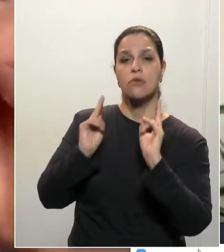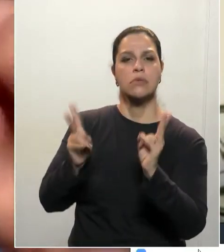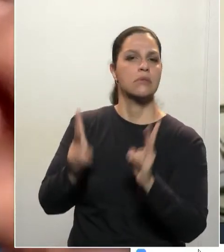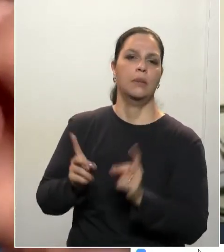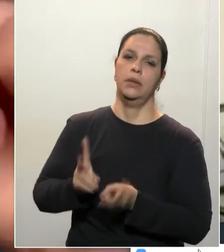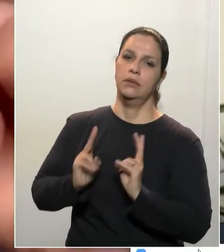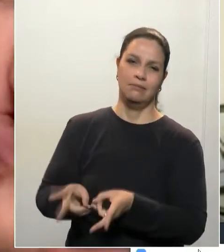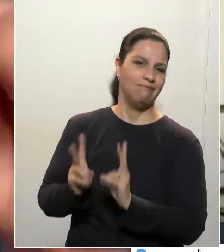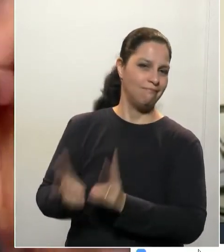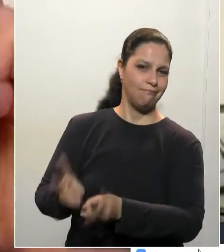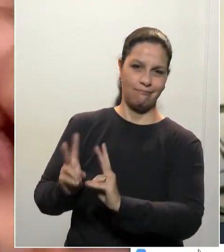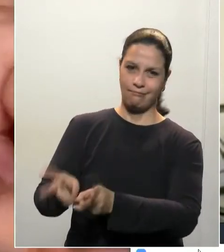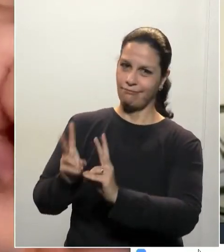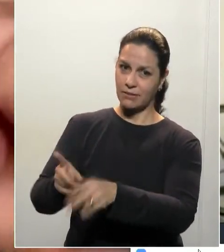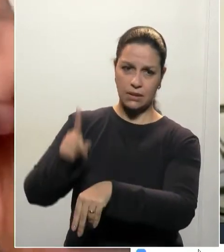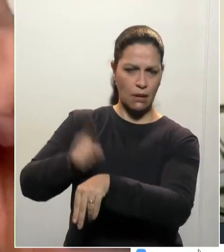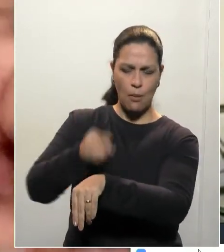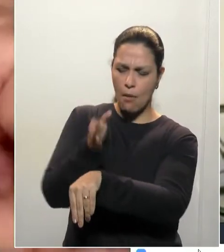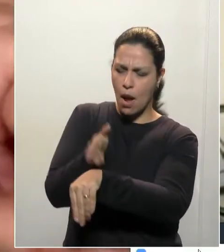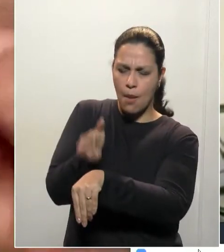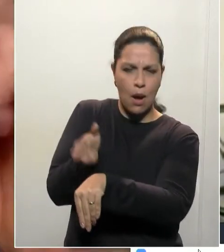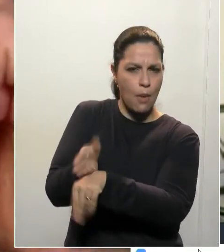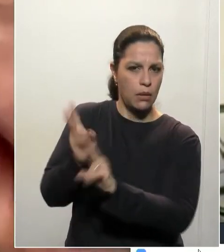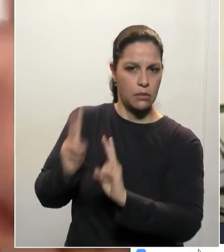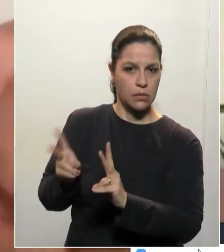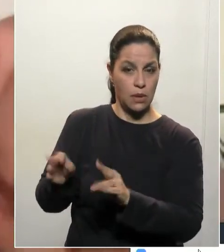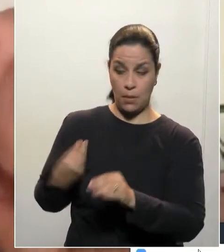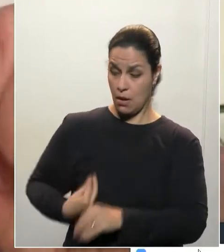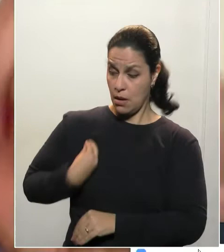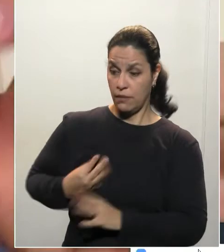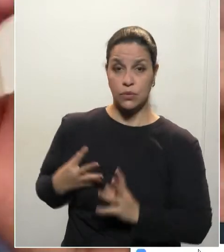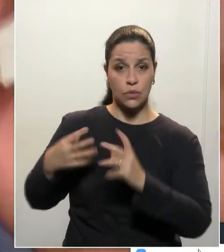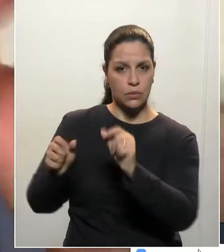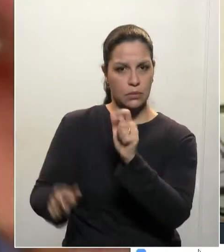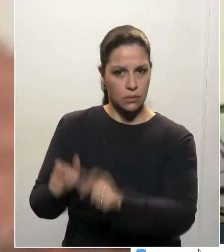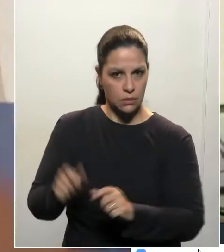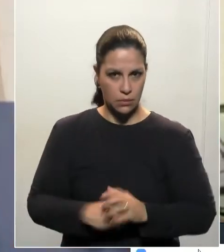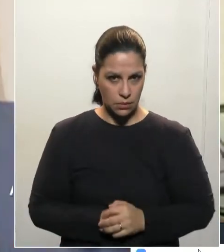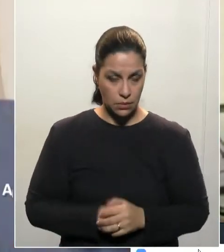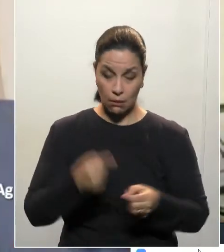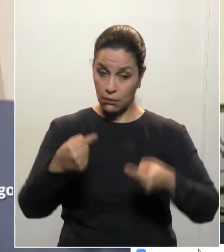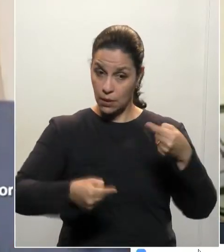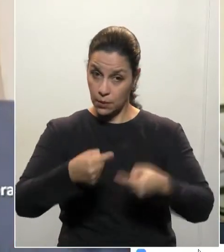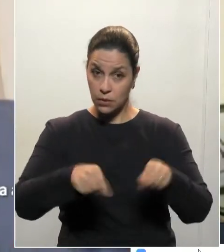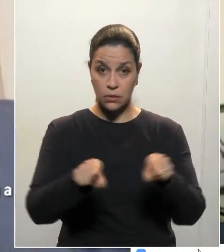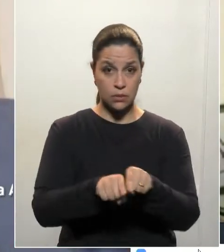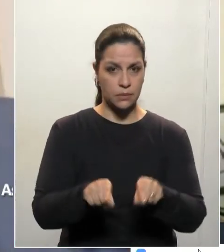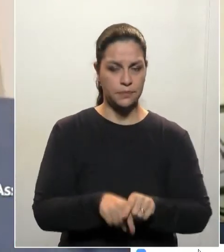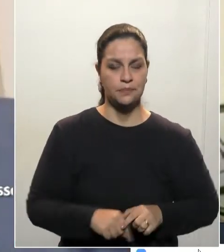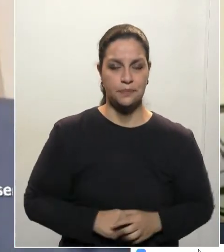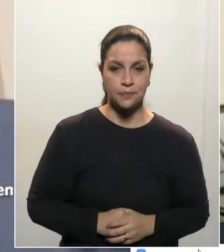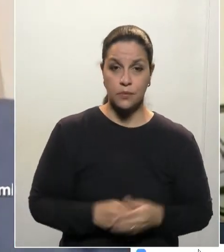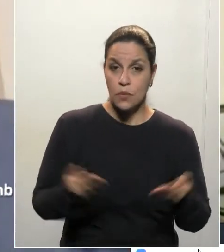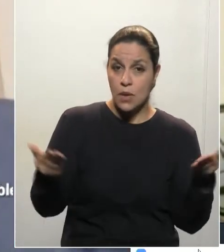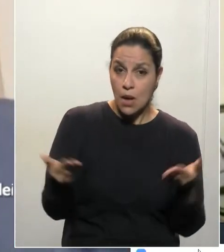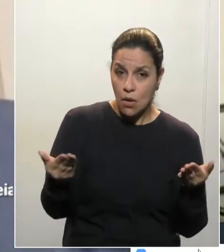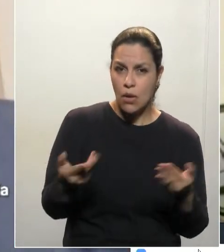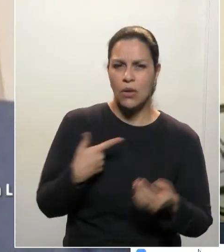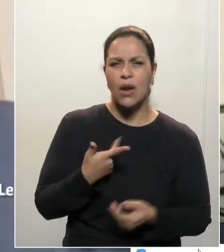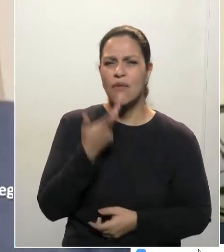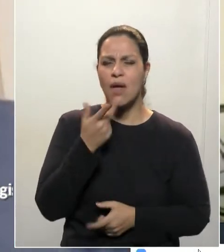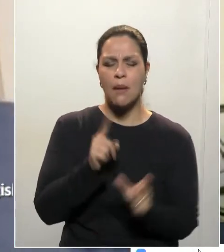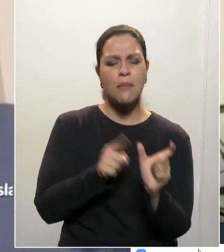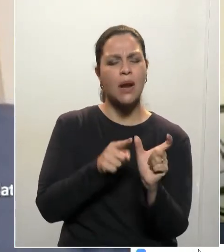leal em momento algum da vida e da política. Eu gostaria que a